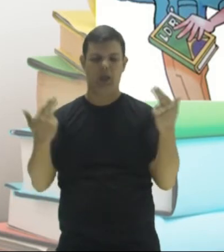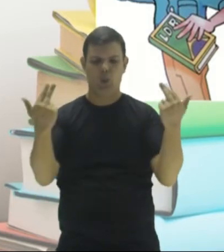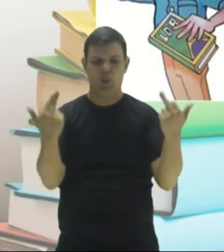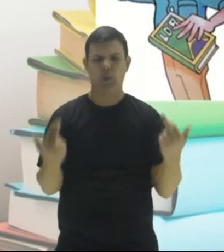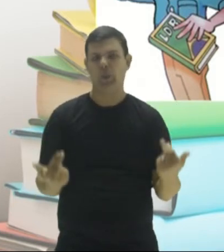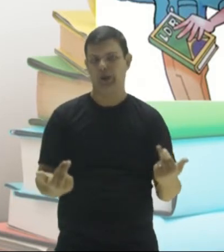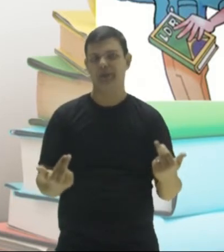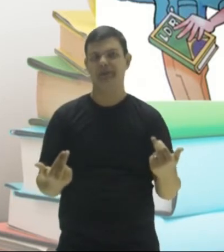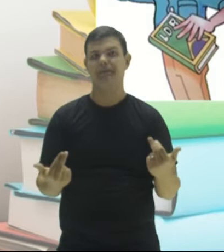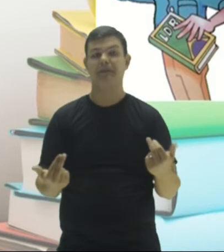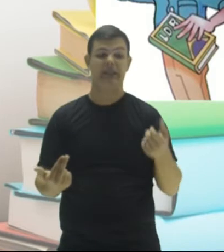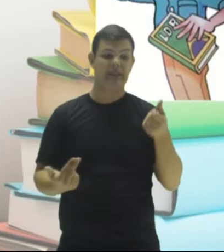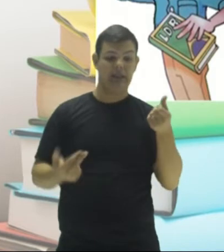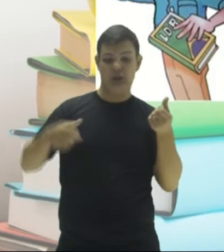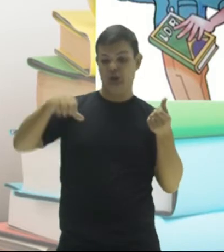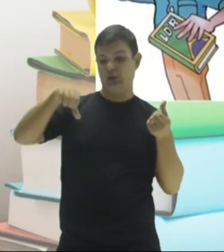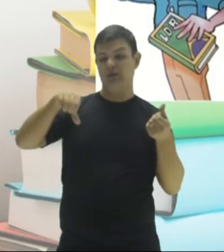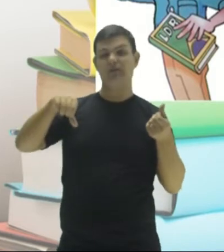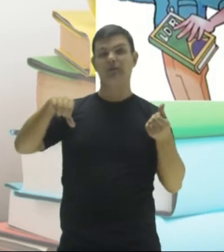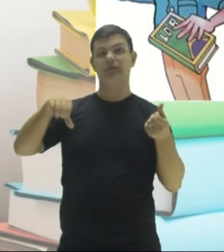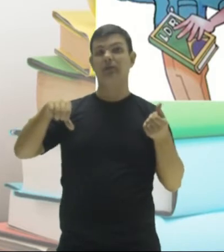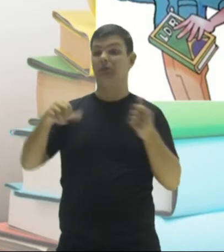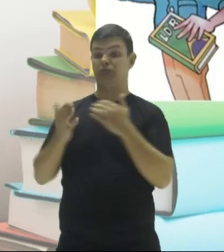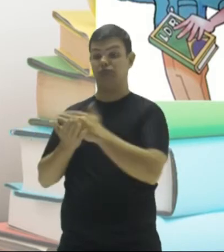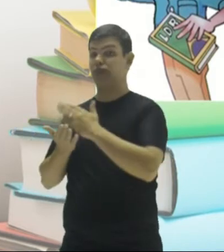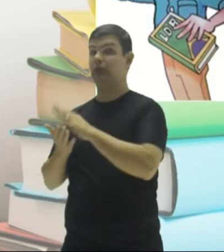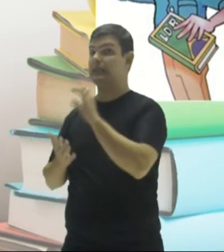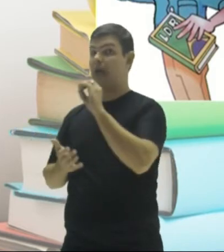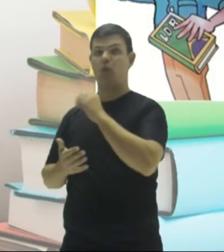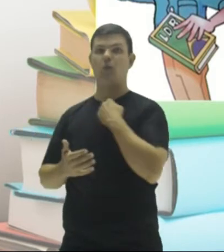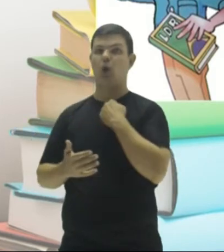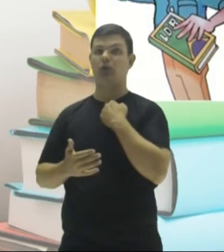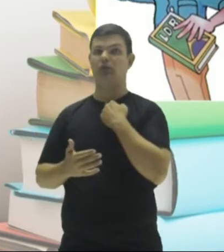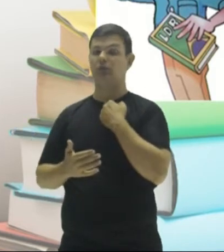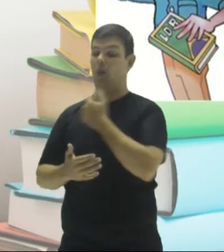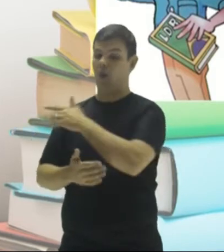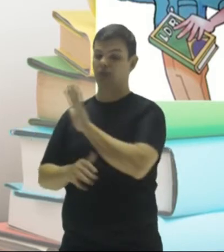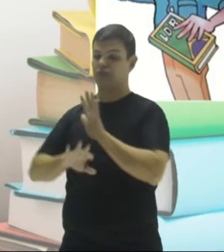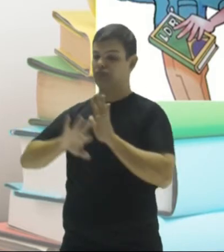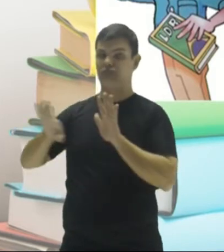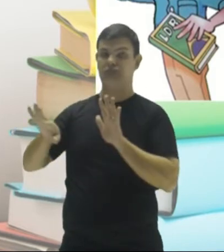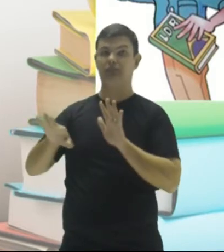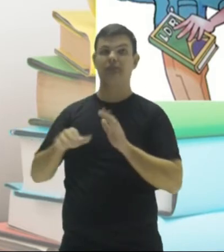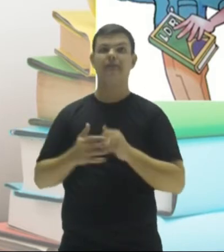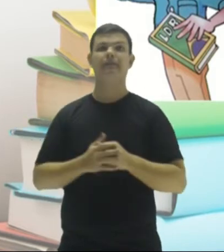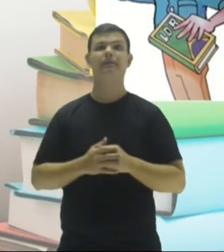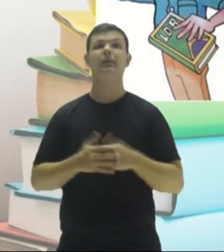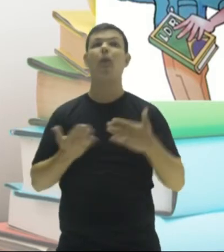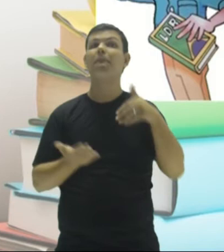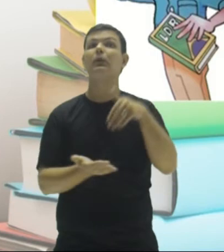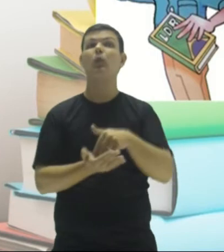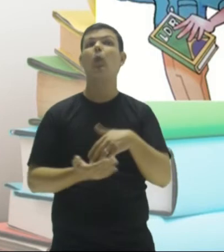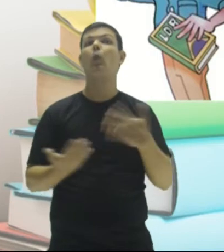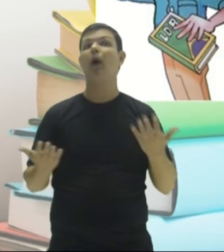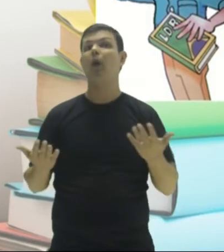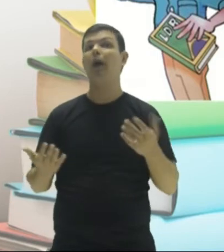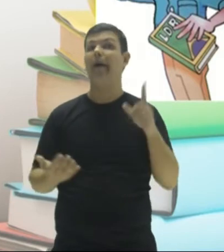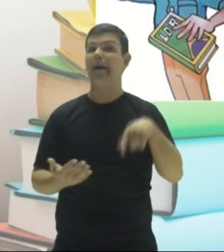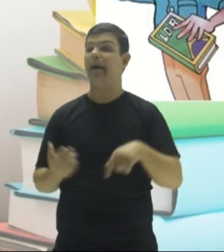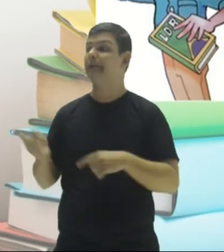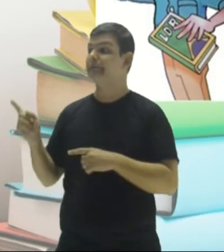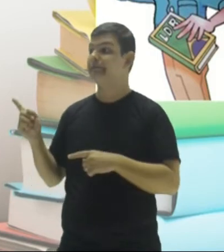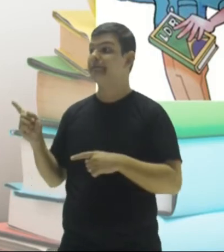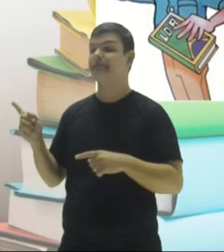de seis e nove, desprezando-se o zero. Neste caso, o mínimo múltiplo comum é